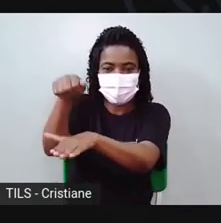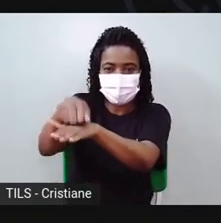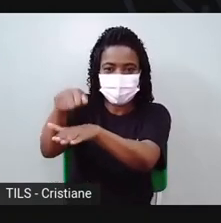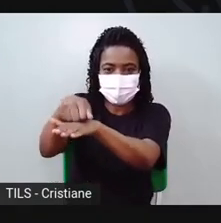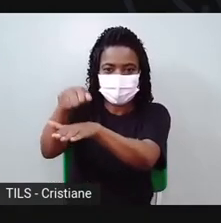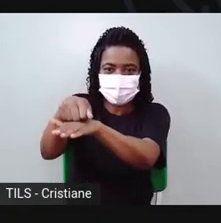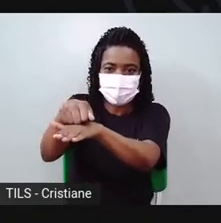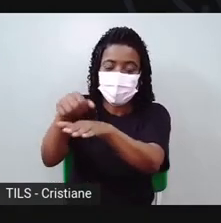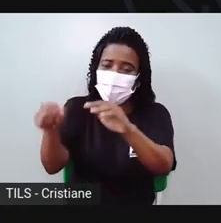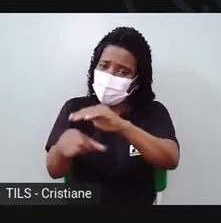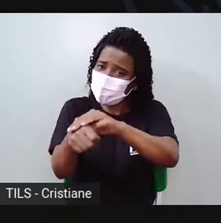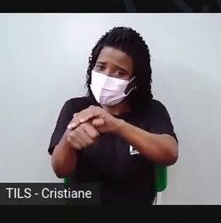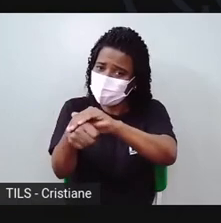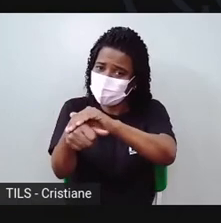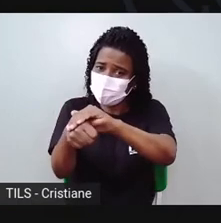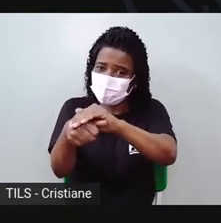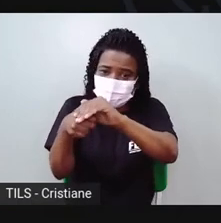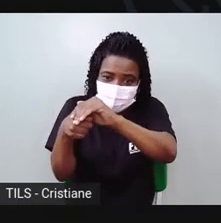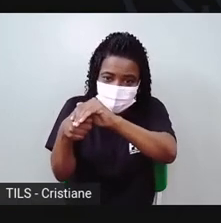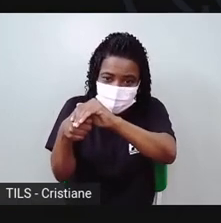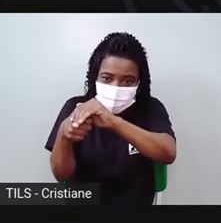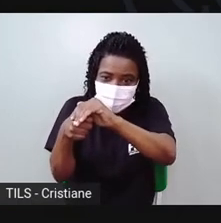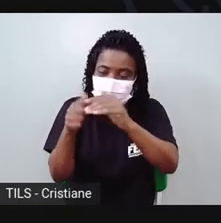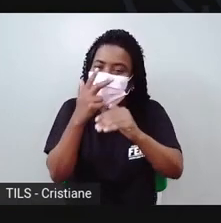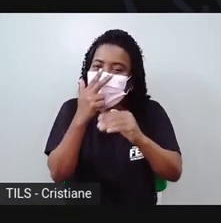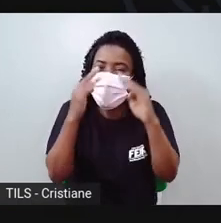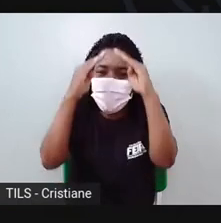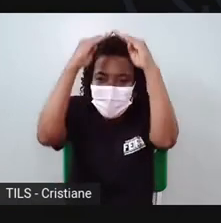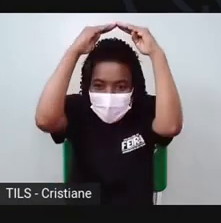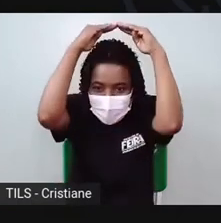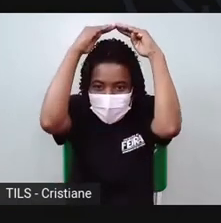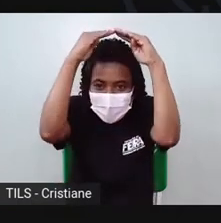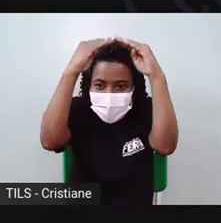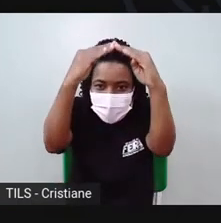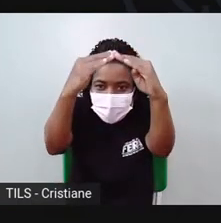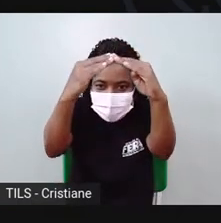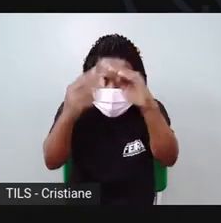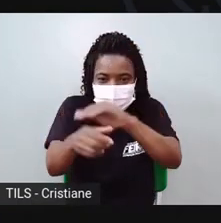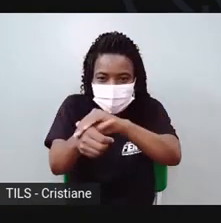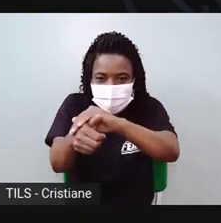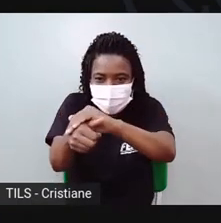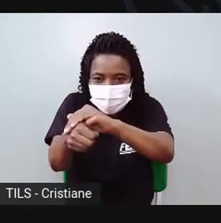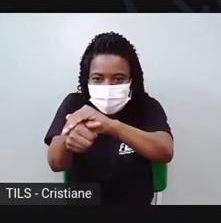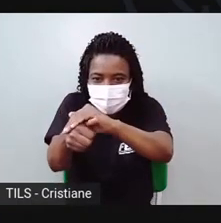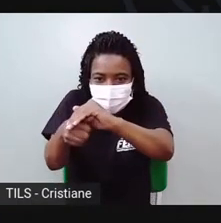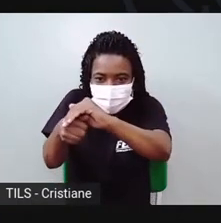a casa da tartaruga, onde a tartaruga vai levar a casa dela. Muito legal.